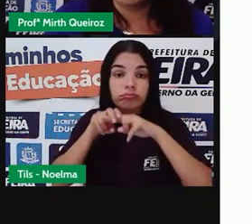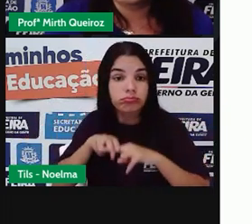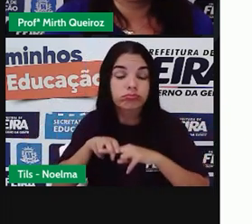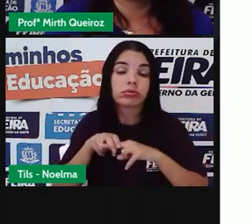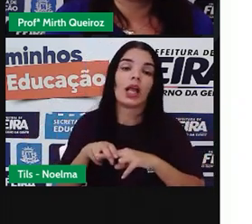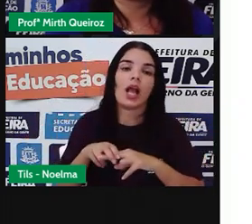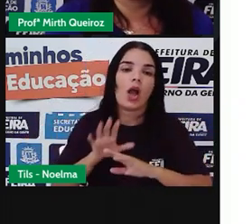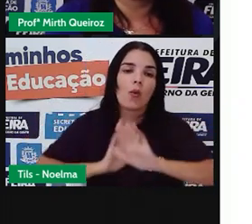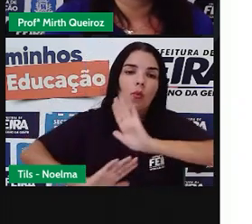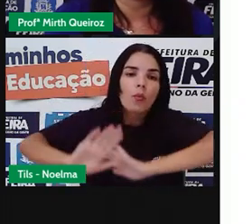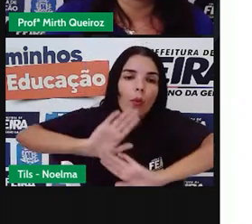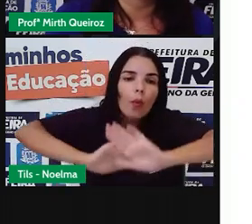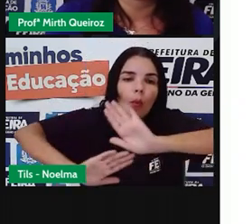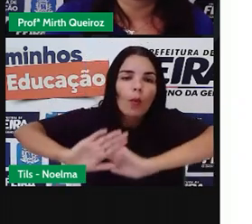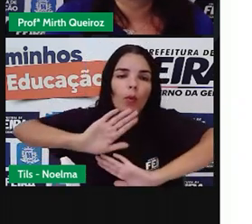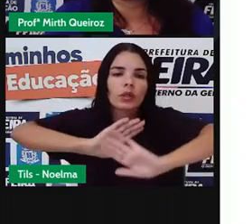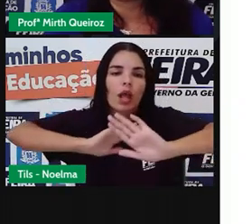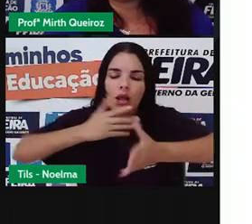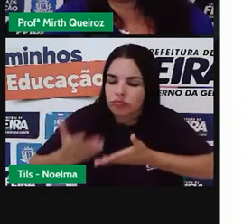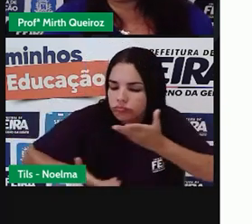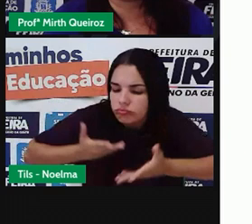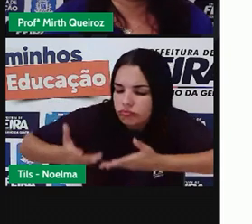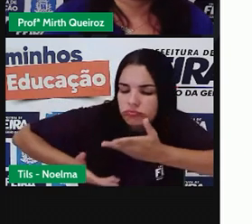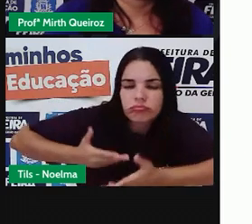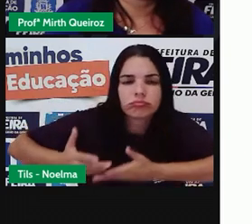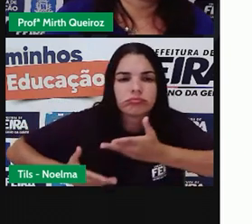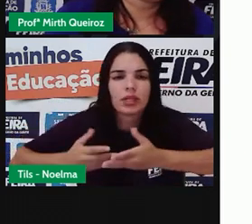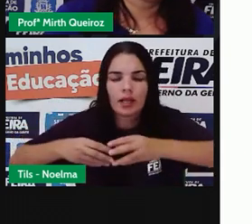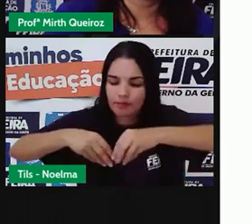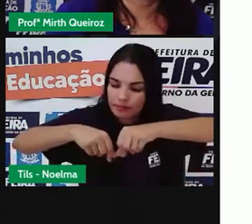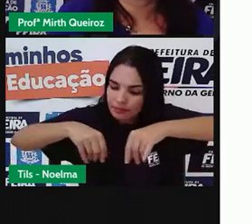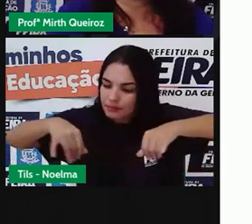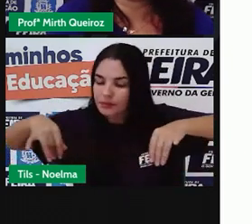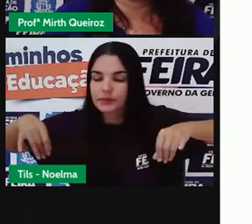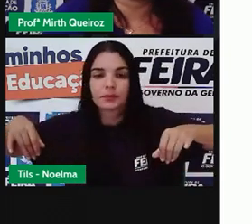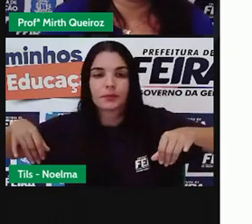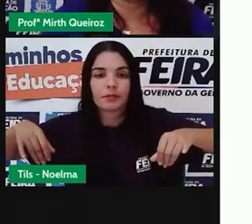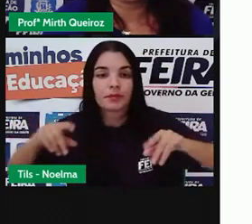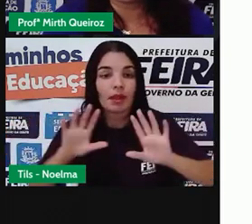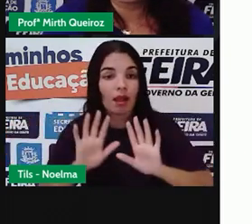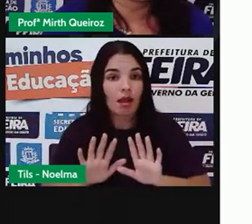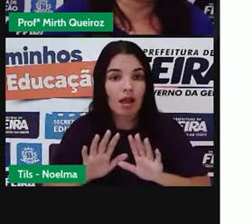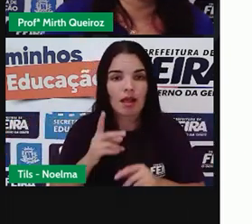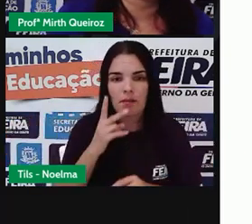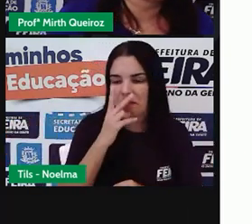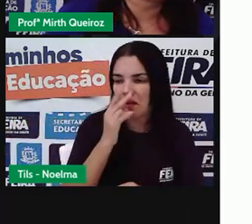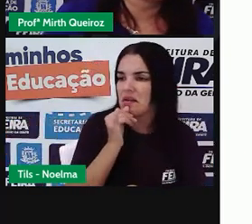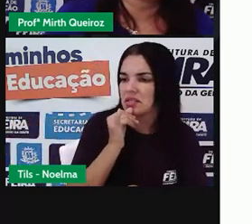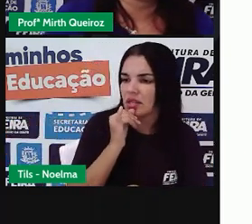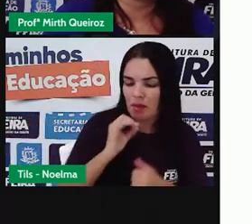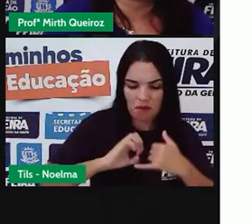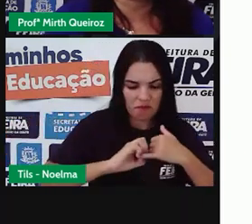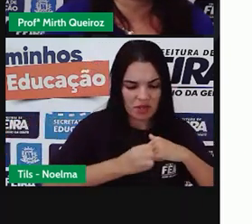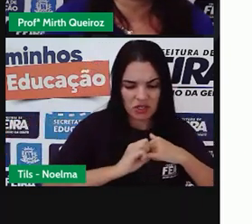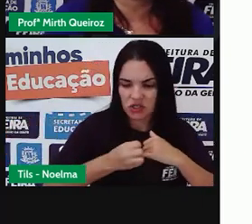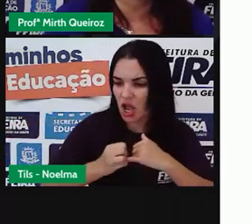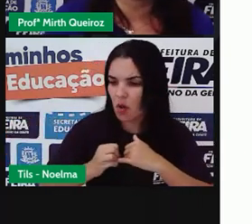tem que cuidar do solo. Não é só plantar, tirar uma... vamos colher o feijão e agora vamos plantar feijão de novo e assim por diante.